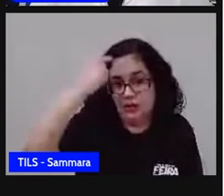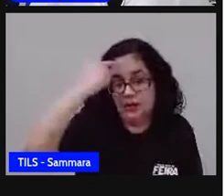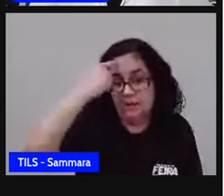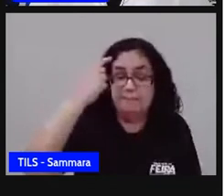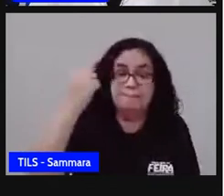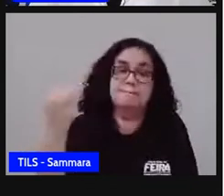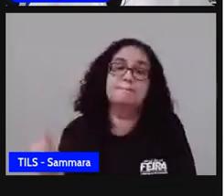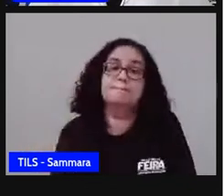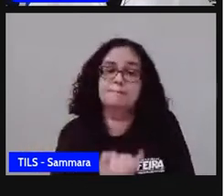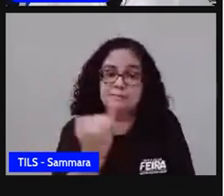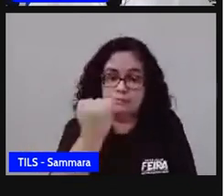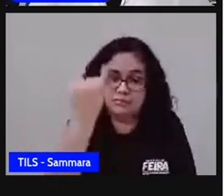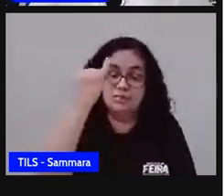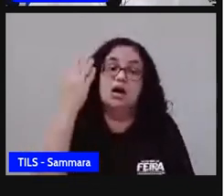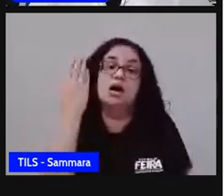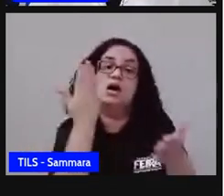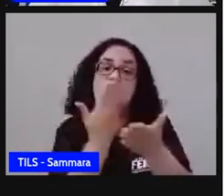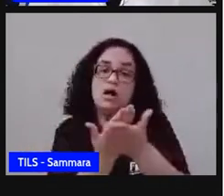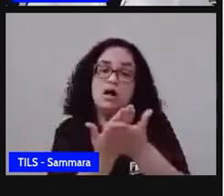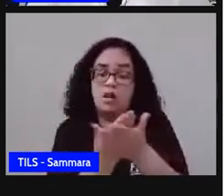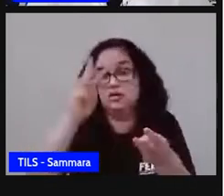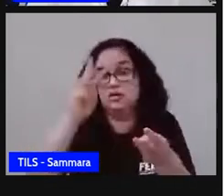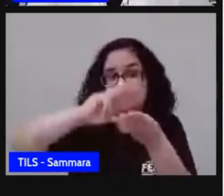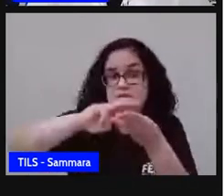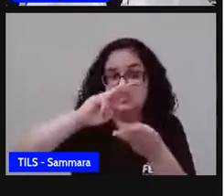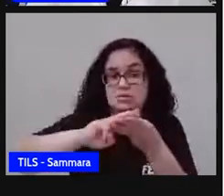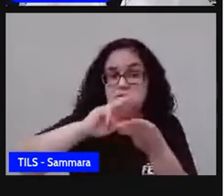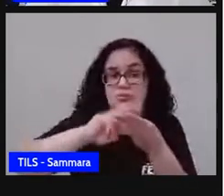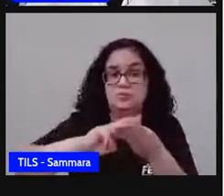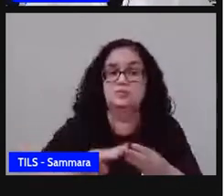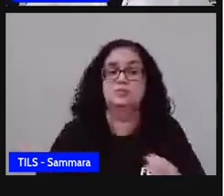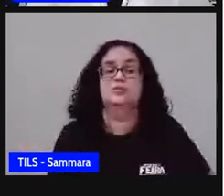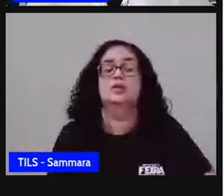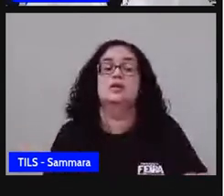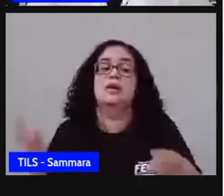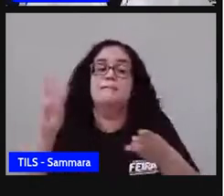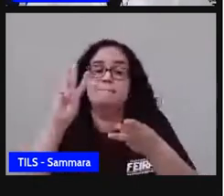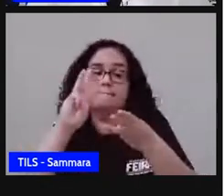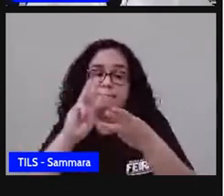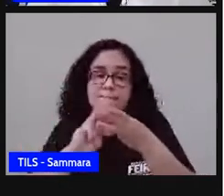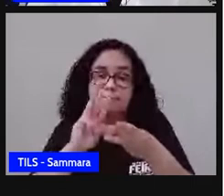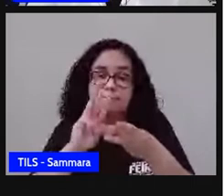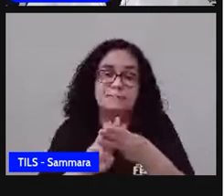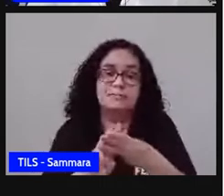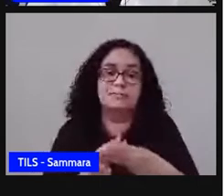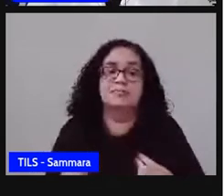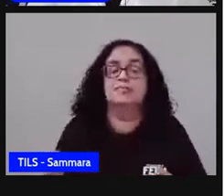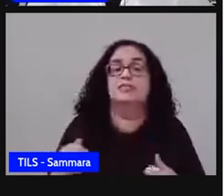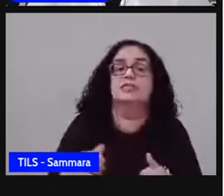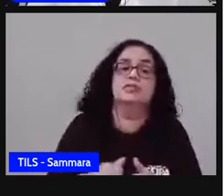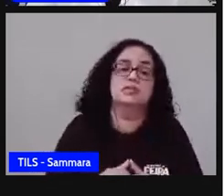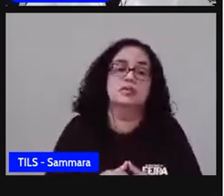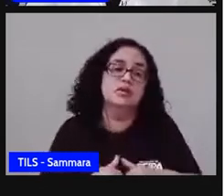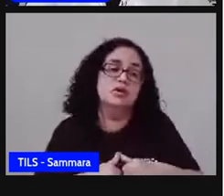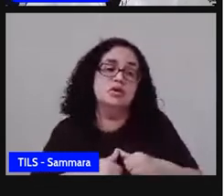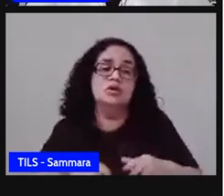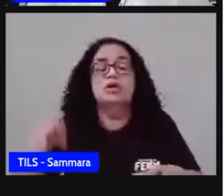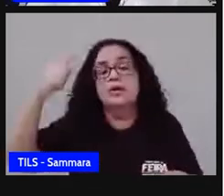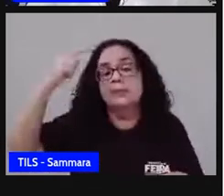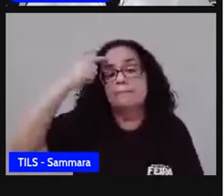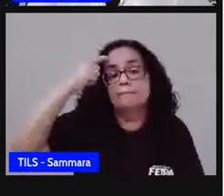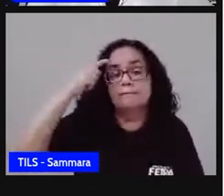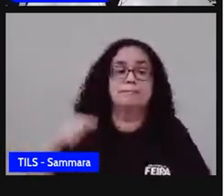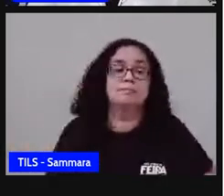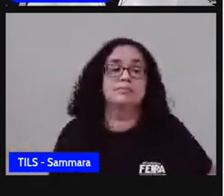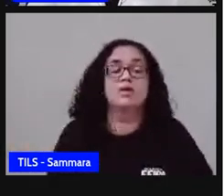Mas o que é importante dessa nossa aula de matemática é que a matemática, ela está sendo a favor que a gente